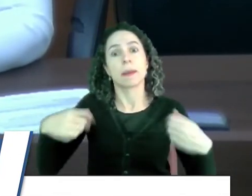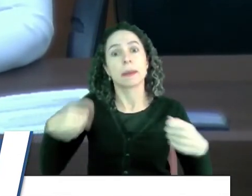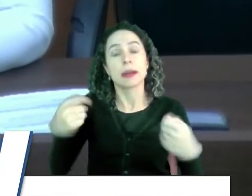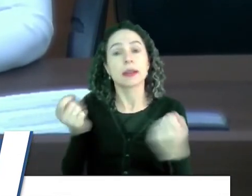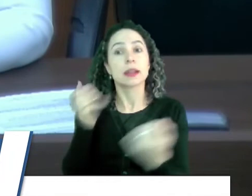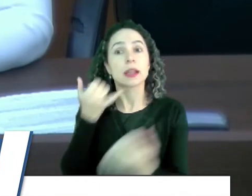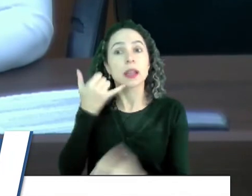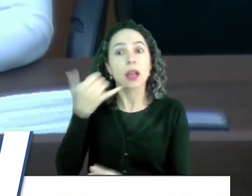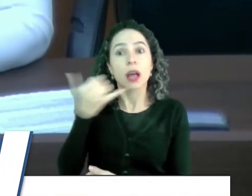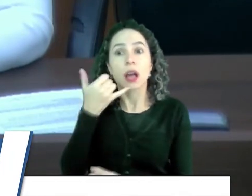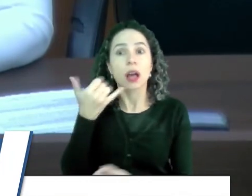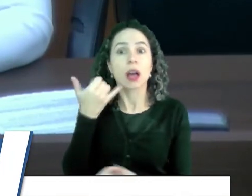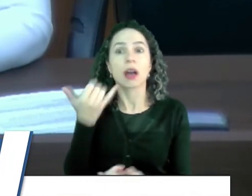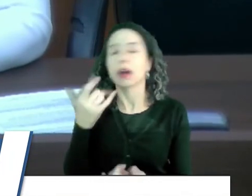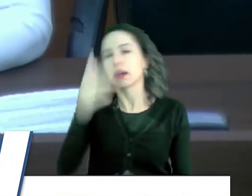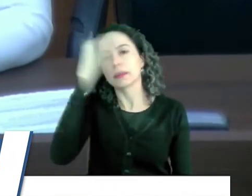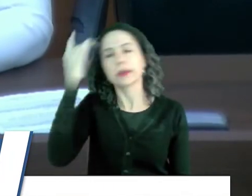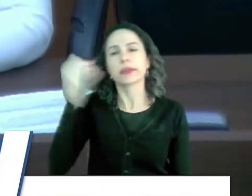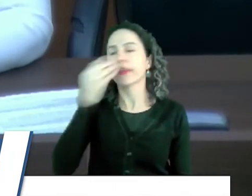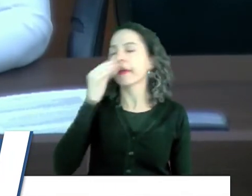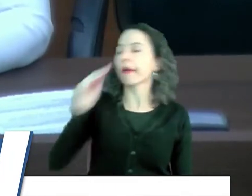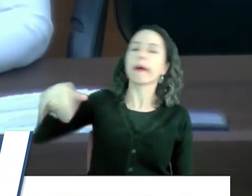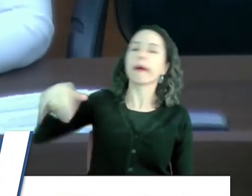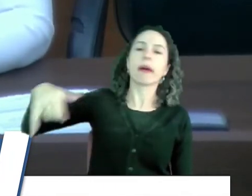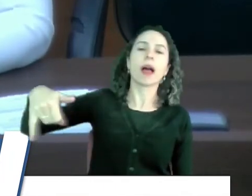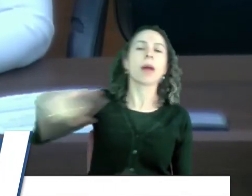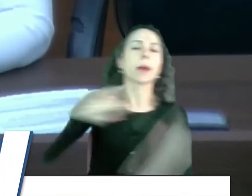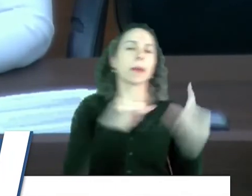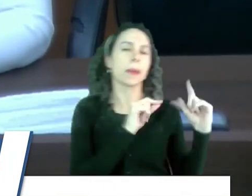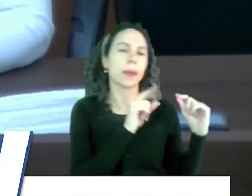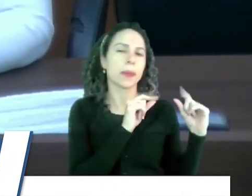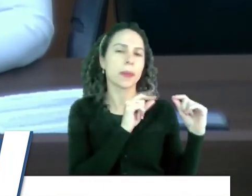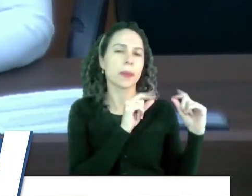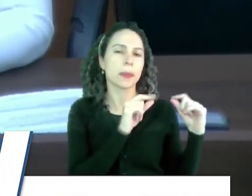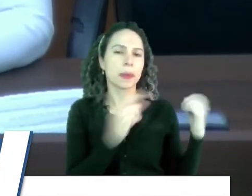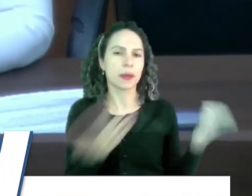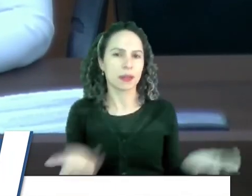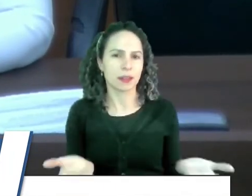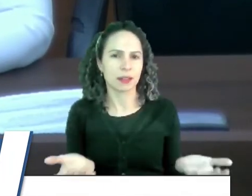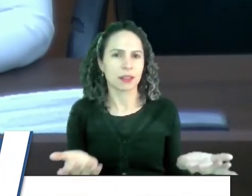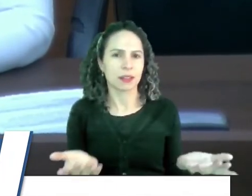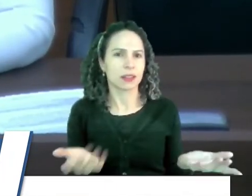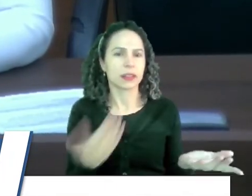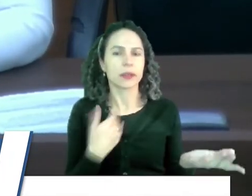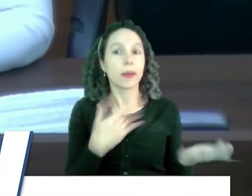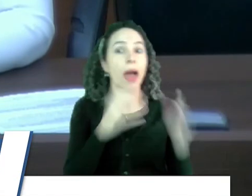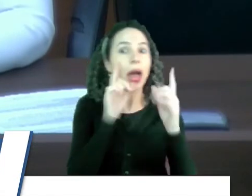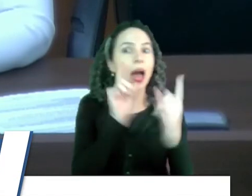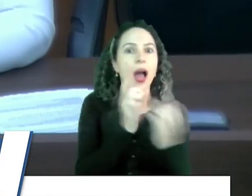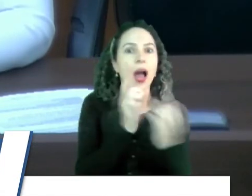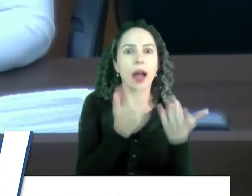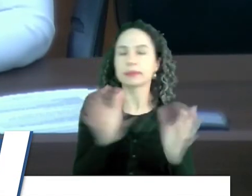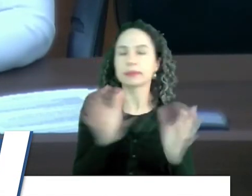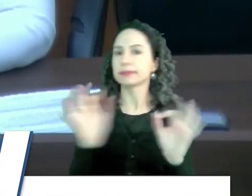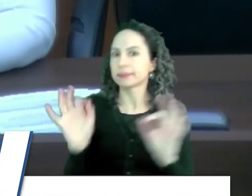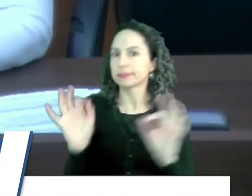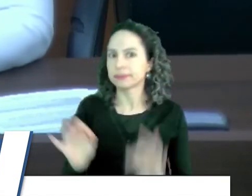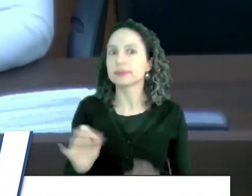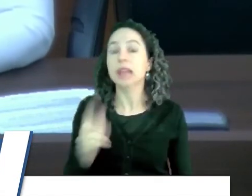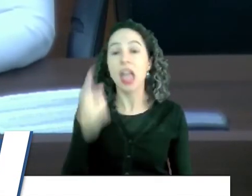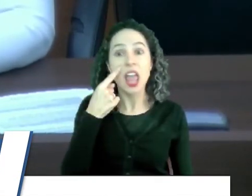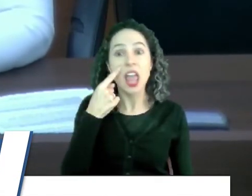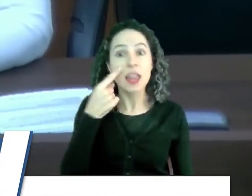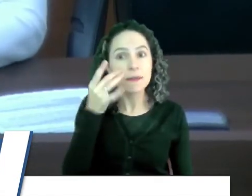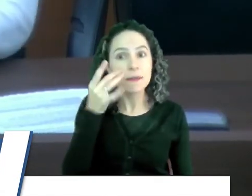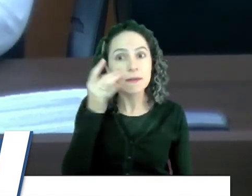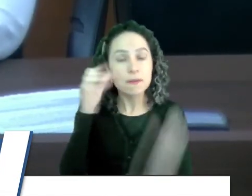pessoa não atende o telefone, porque estavam conversando, não estava atendendo ninguém, não Guilherme? Ele é testemunha disso. Então, eu